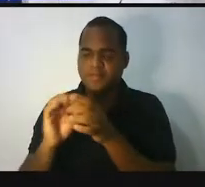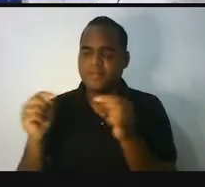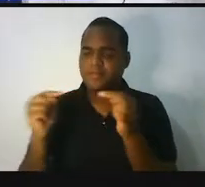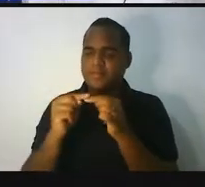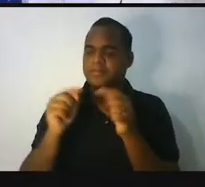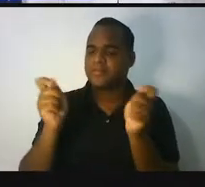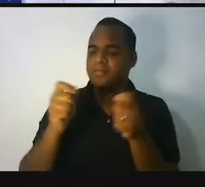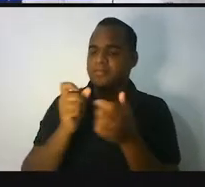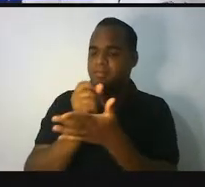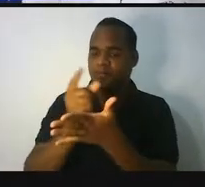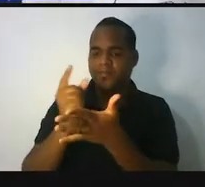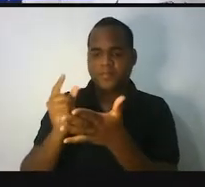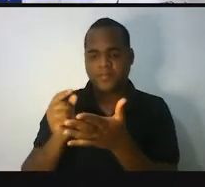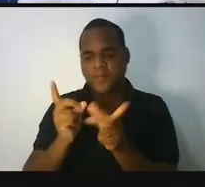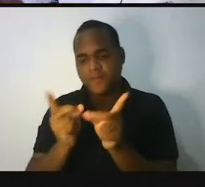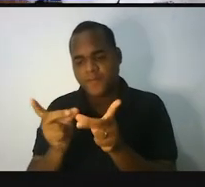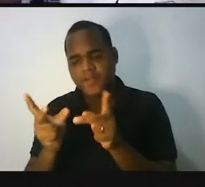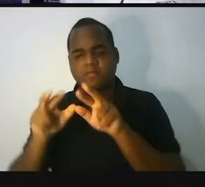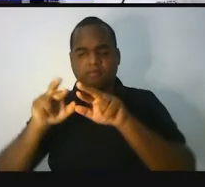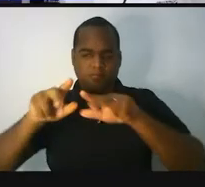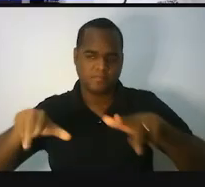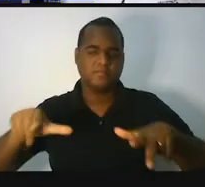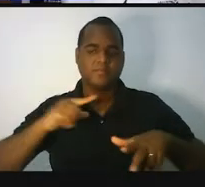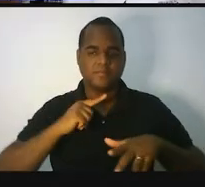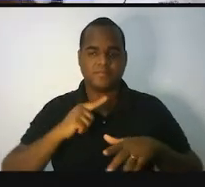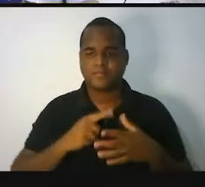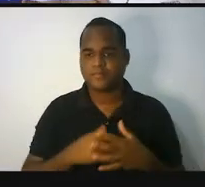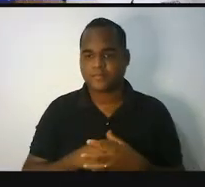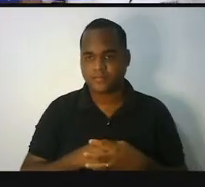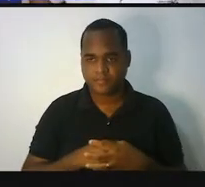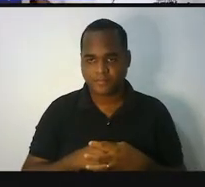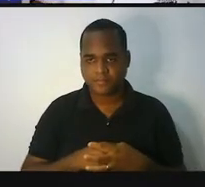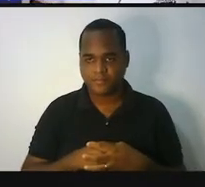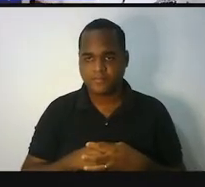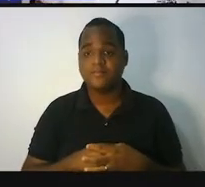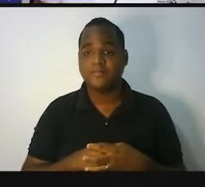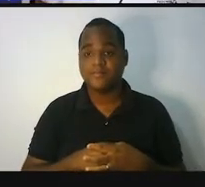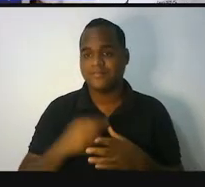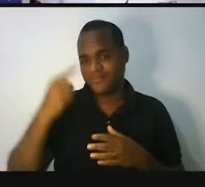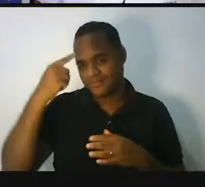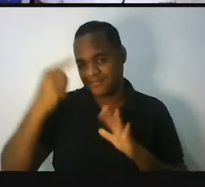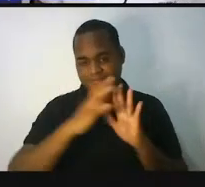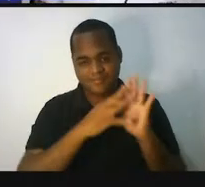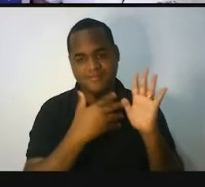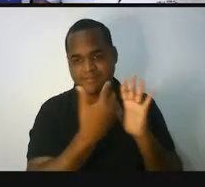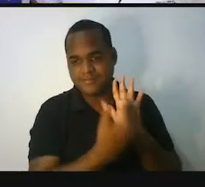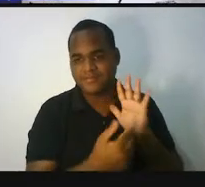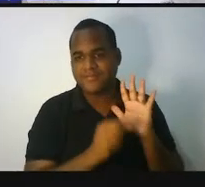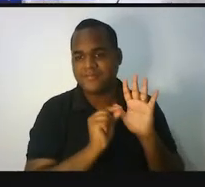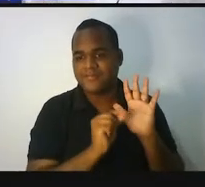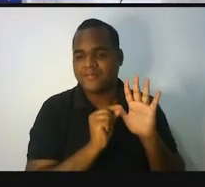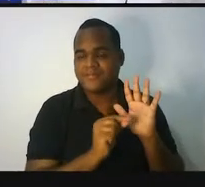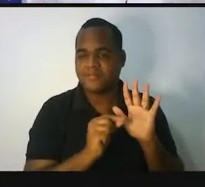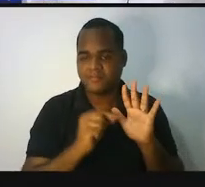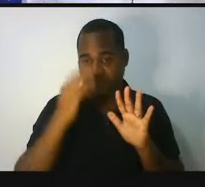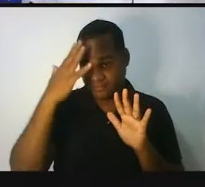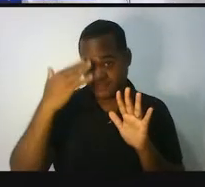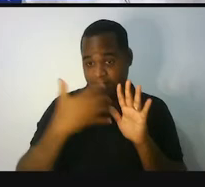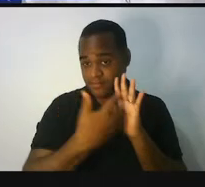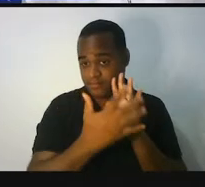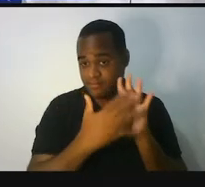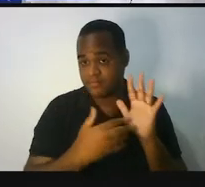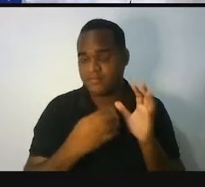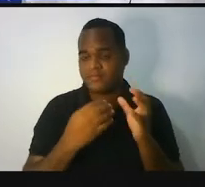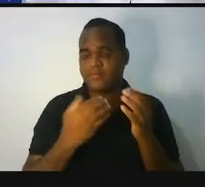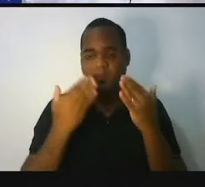compra e venda e assim vai, tá bom? Lembra dessa tabela aí? Essa tabela foi apresentada para